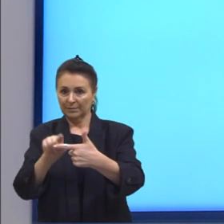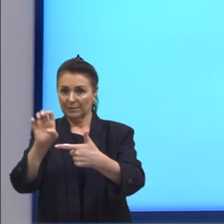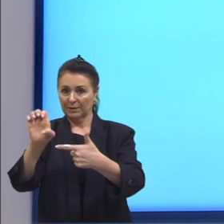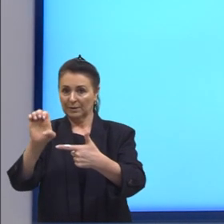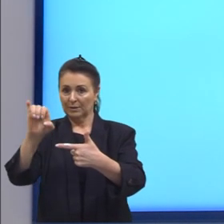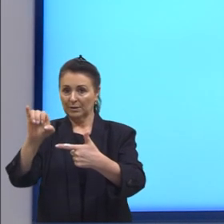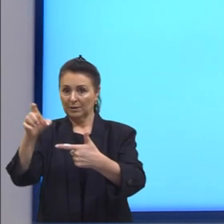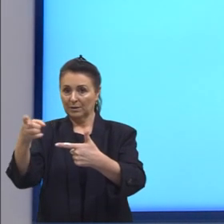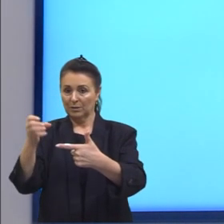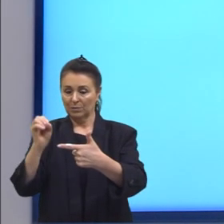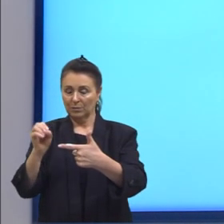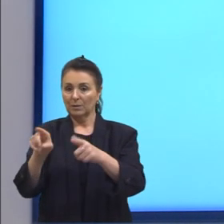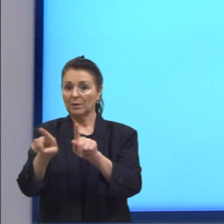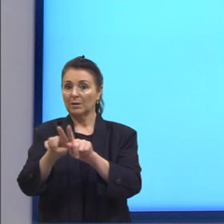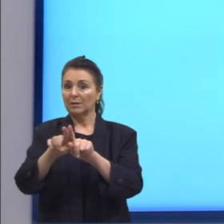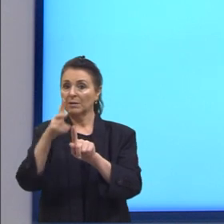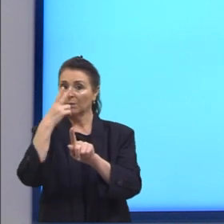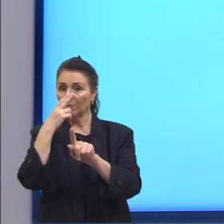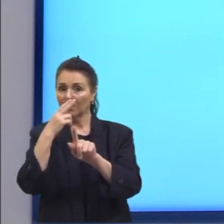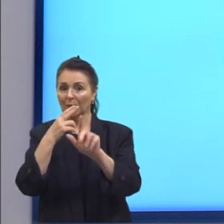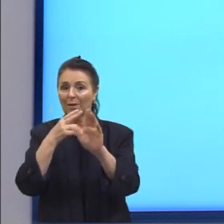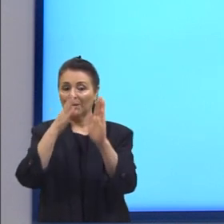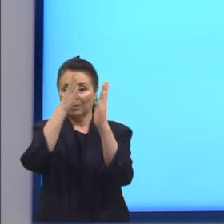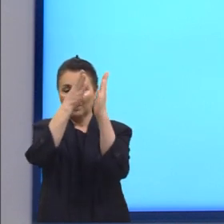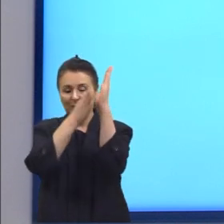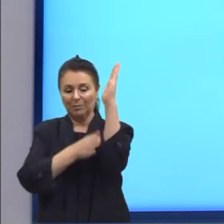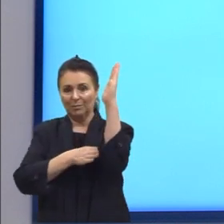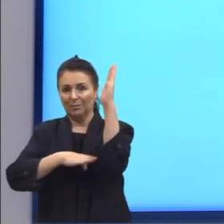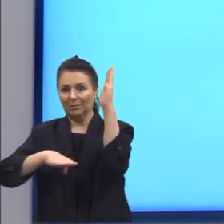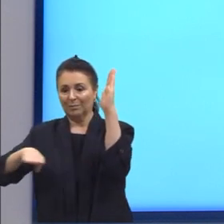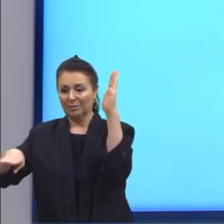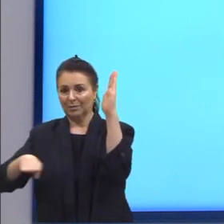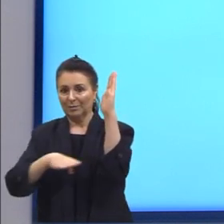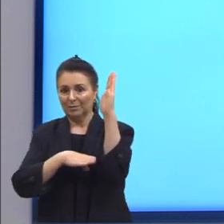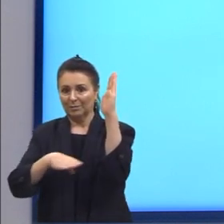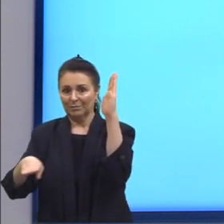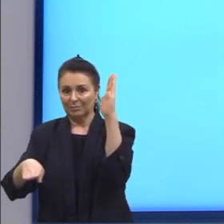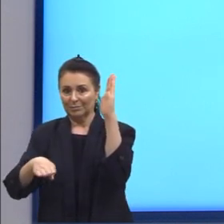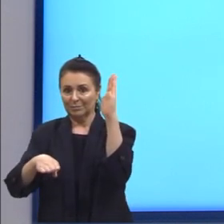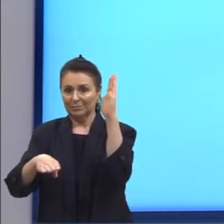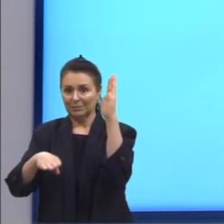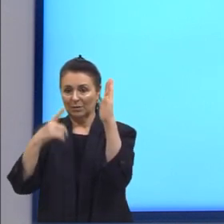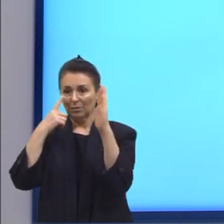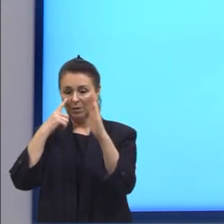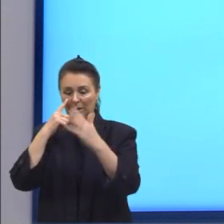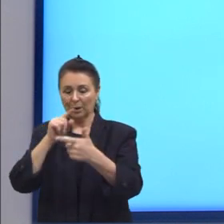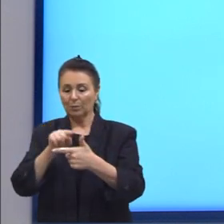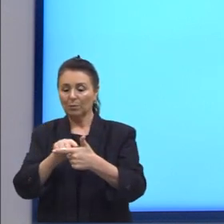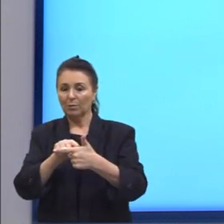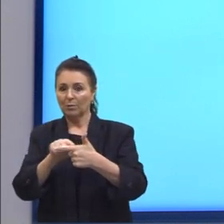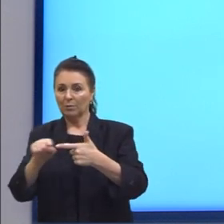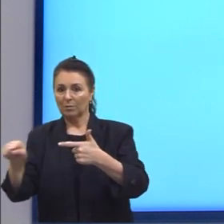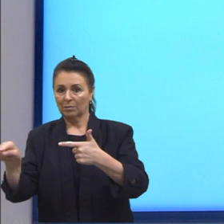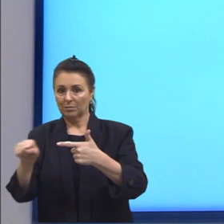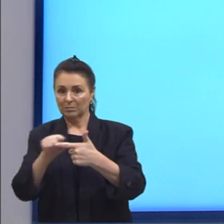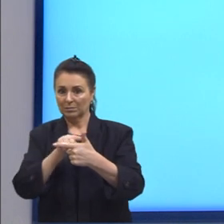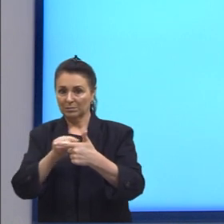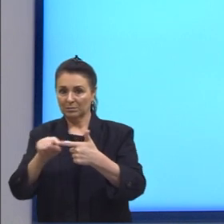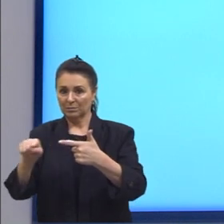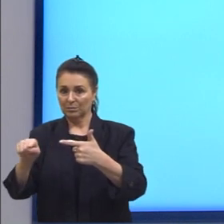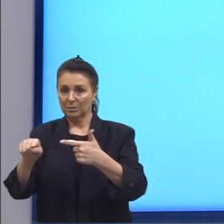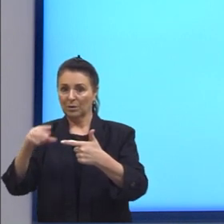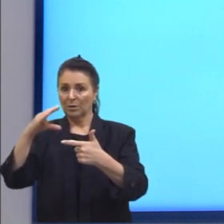como o plano cartesiano. Porém, aqui, o nosso eixo horizontal, ele é chamado de eixo dos